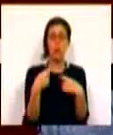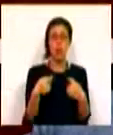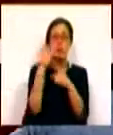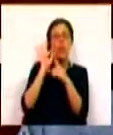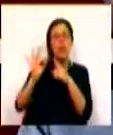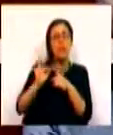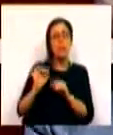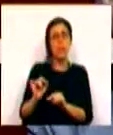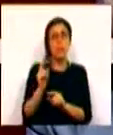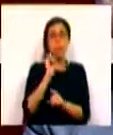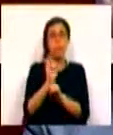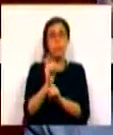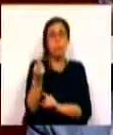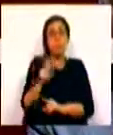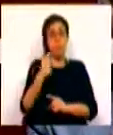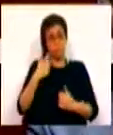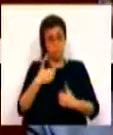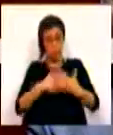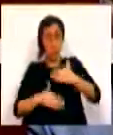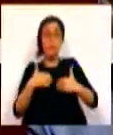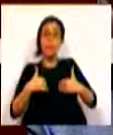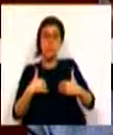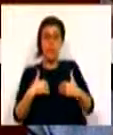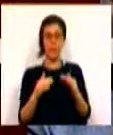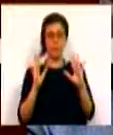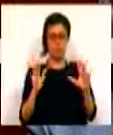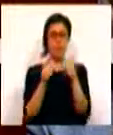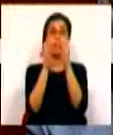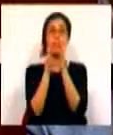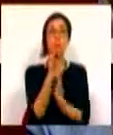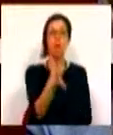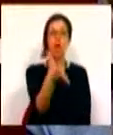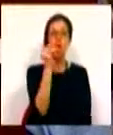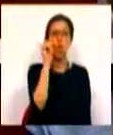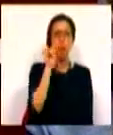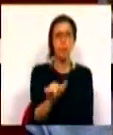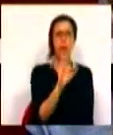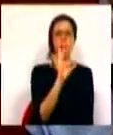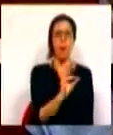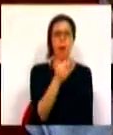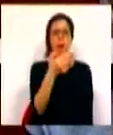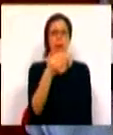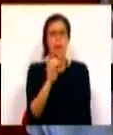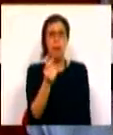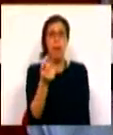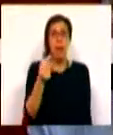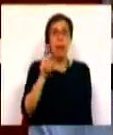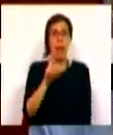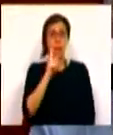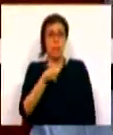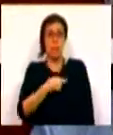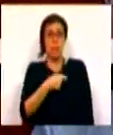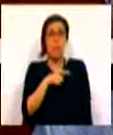específicos advindos da deficiência. Para um total de 12.470 ex-beneficiários de